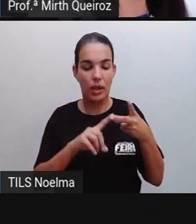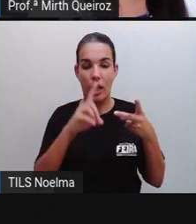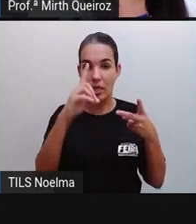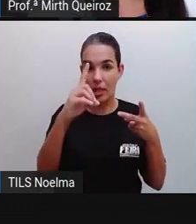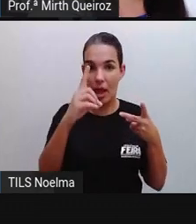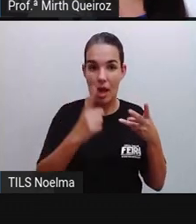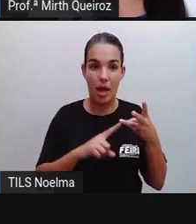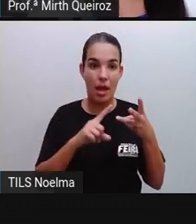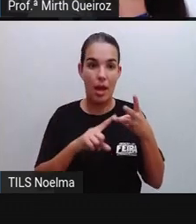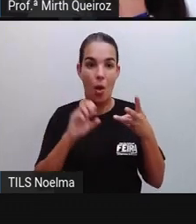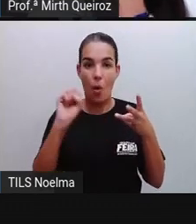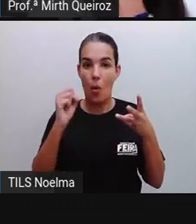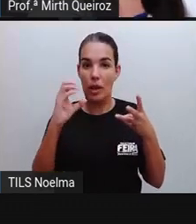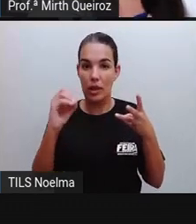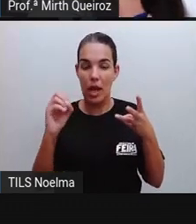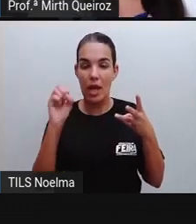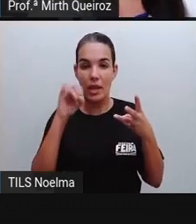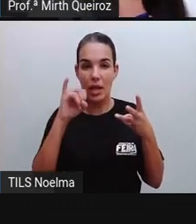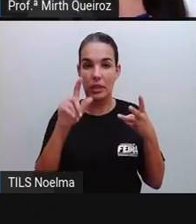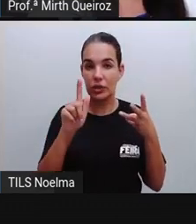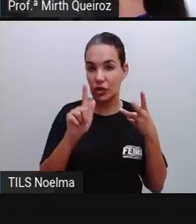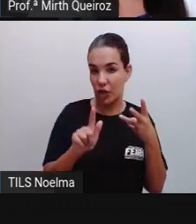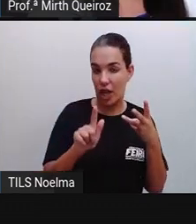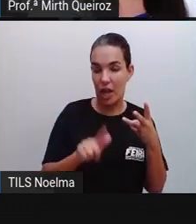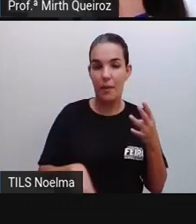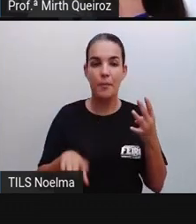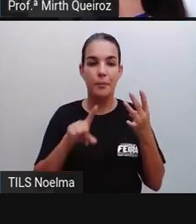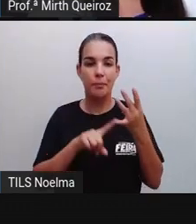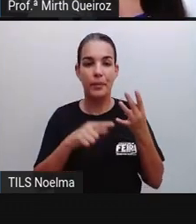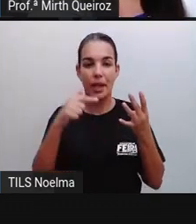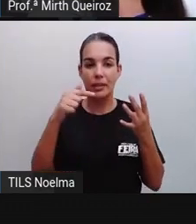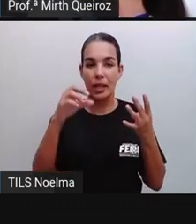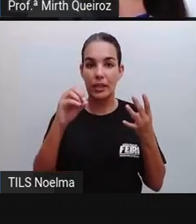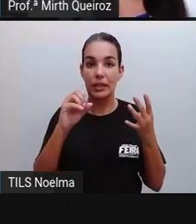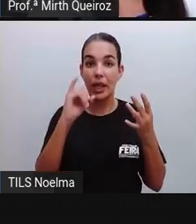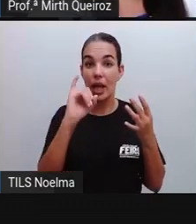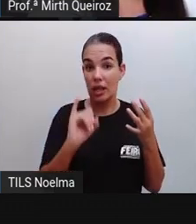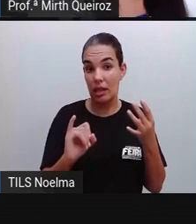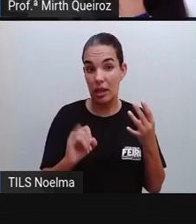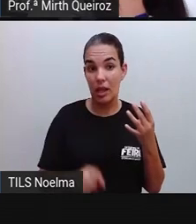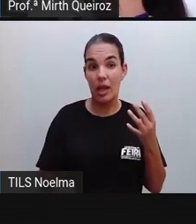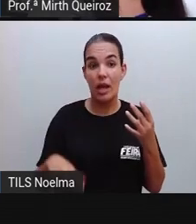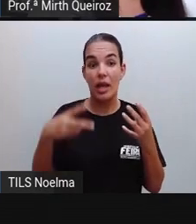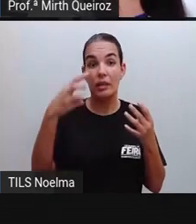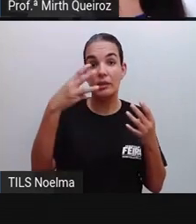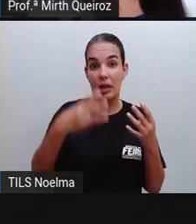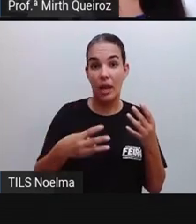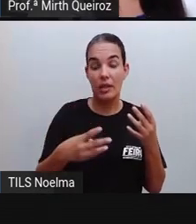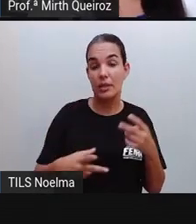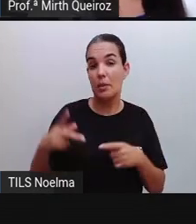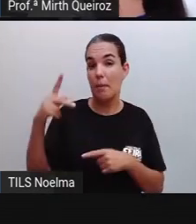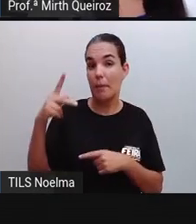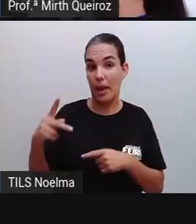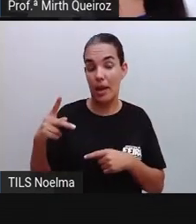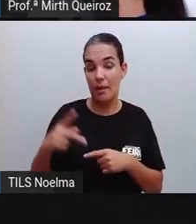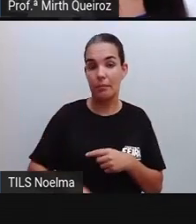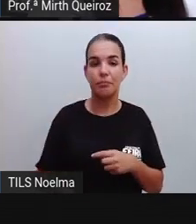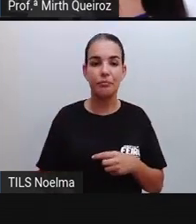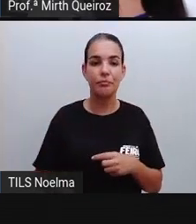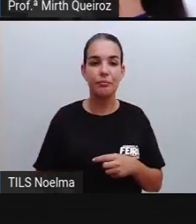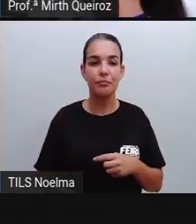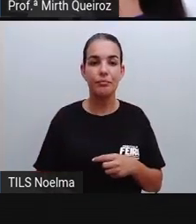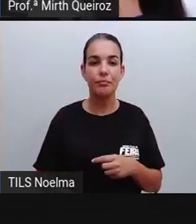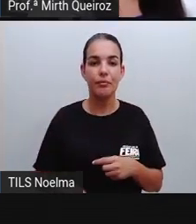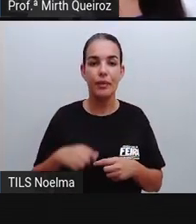80 letra G, 70 letra I, 3 letra P, 150 letra S,